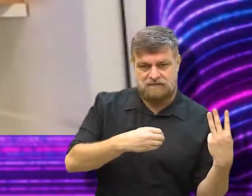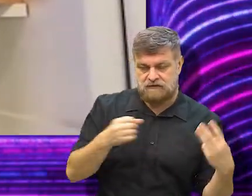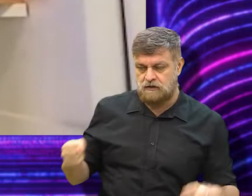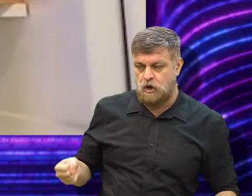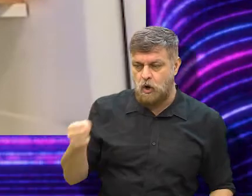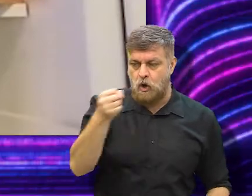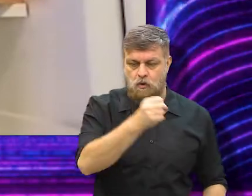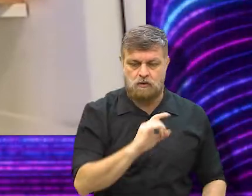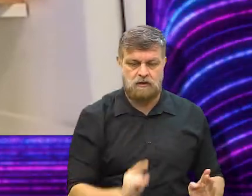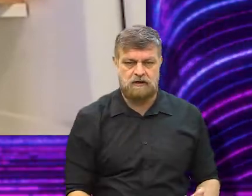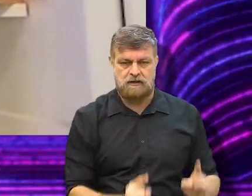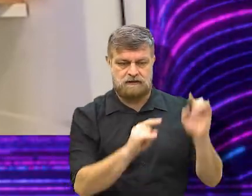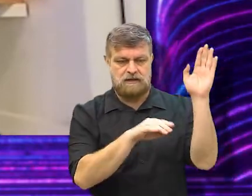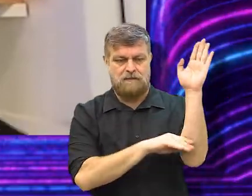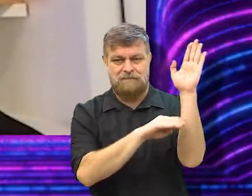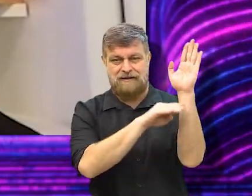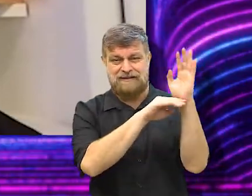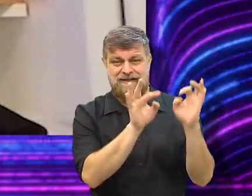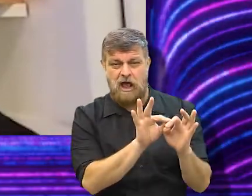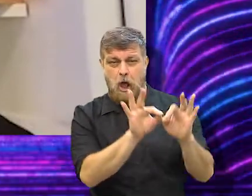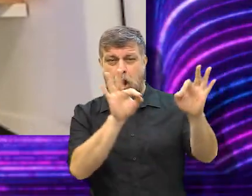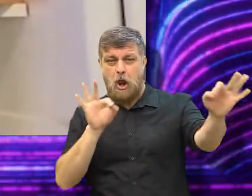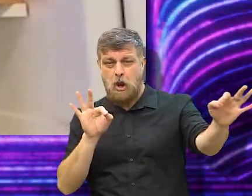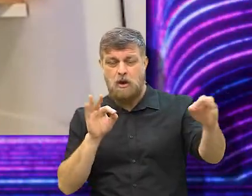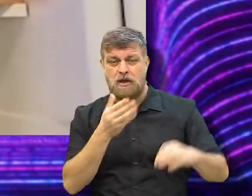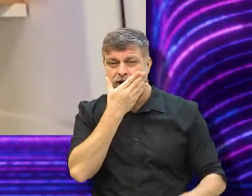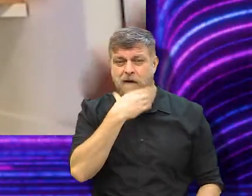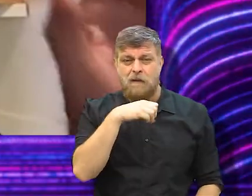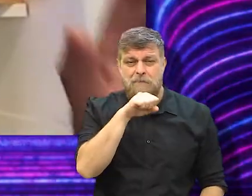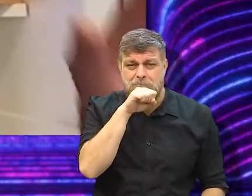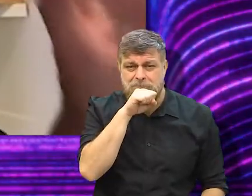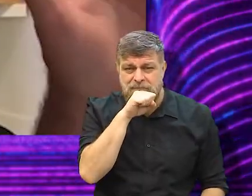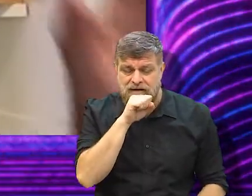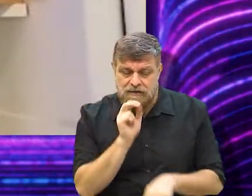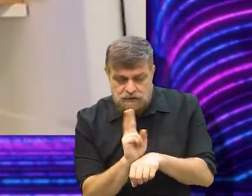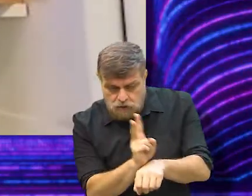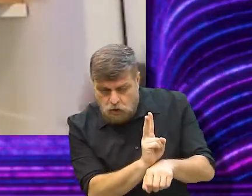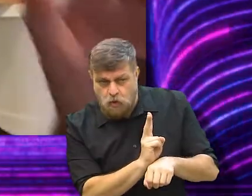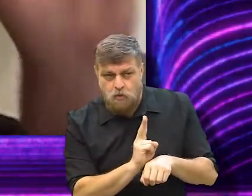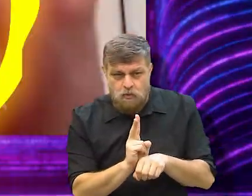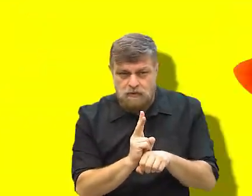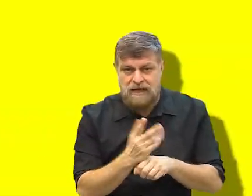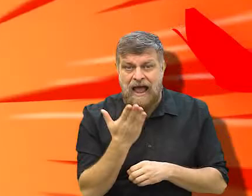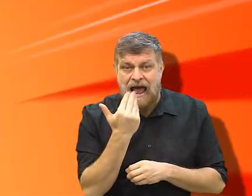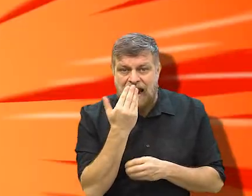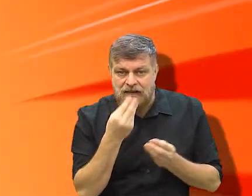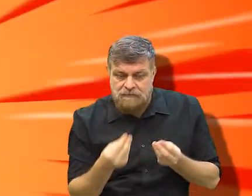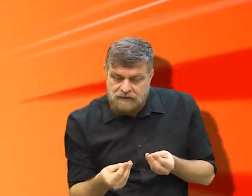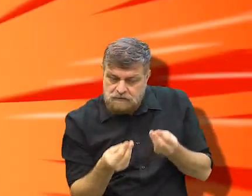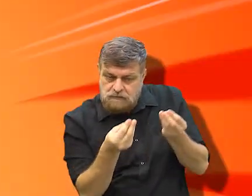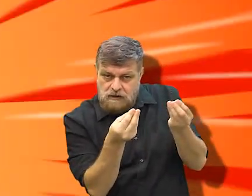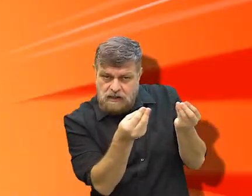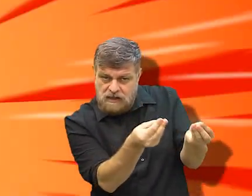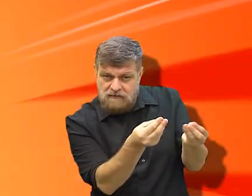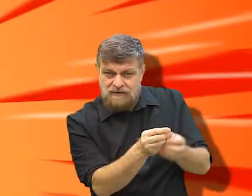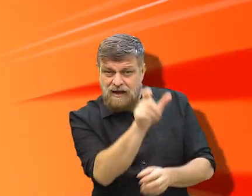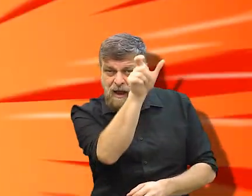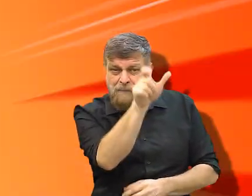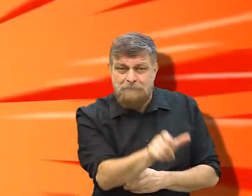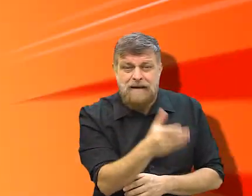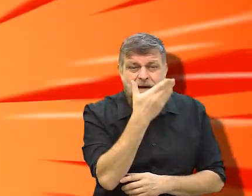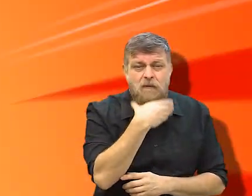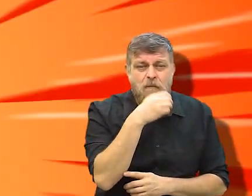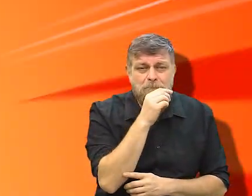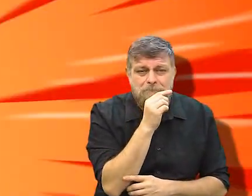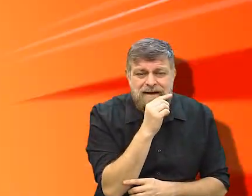pai num apartamento pequeno, distante, para ele ficar só, elas vigiam, levam alimentos para ele e ele